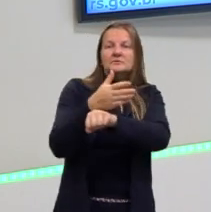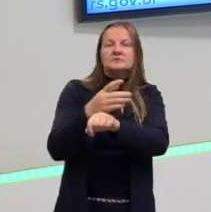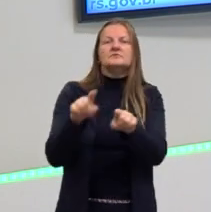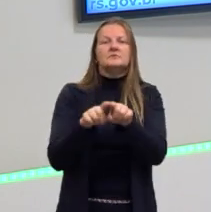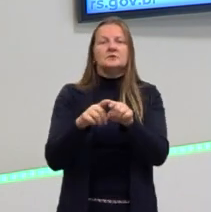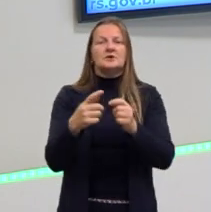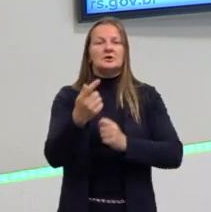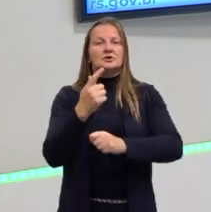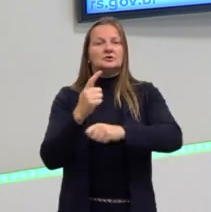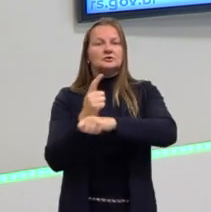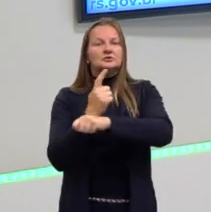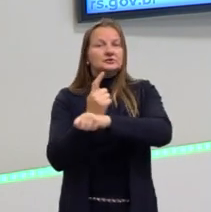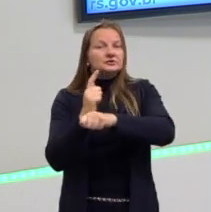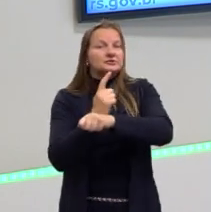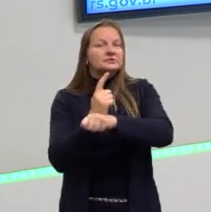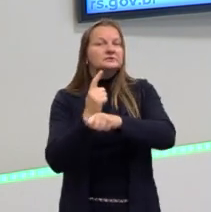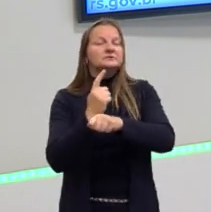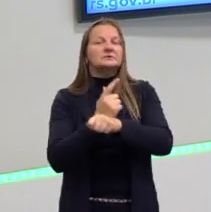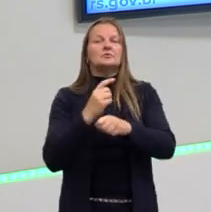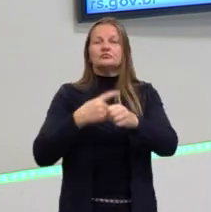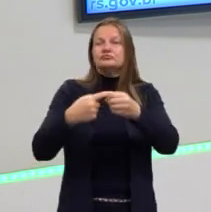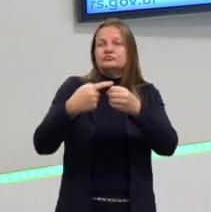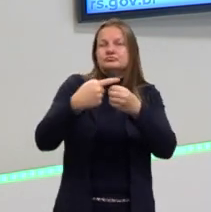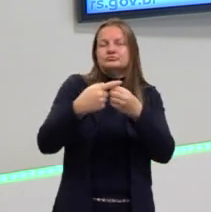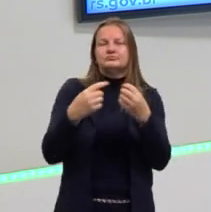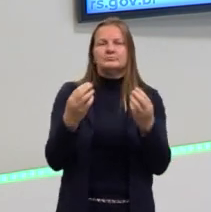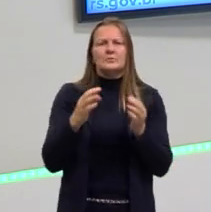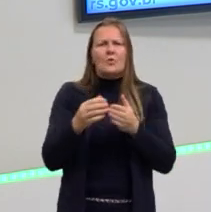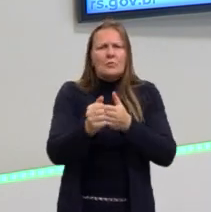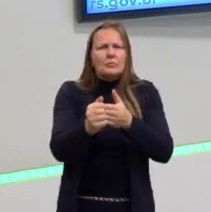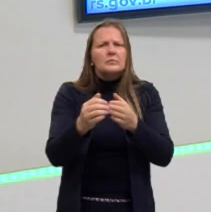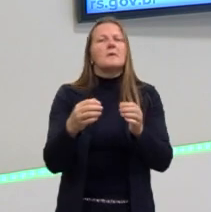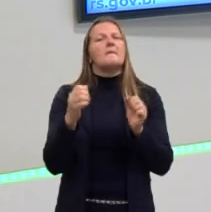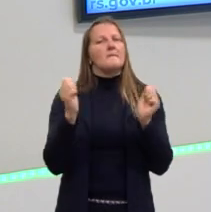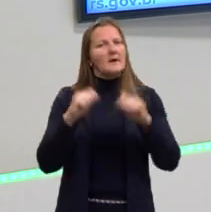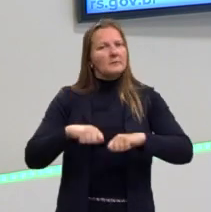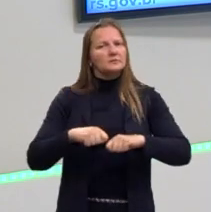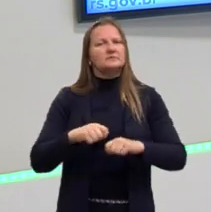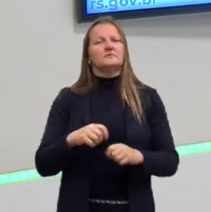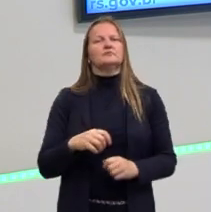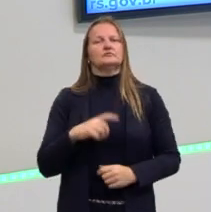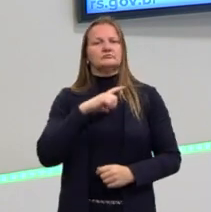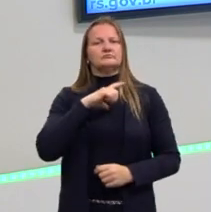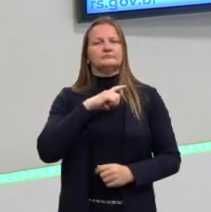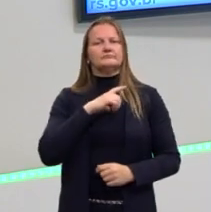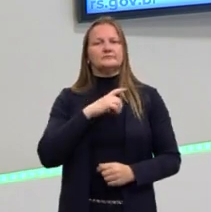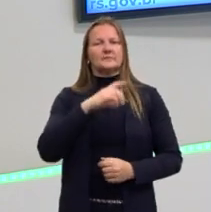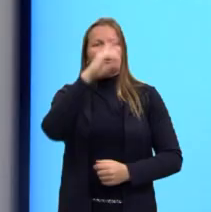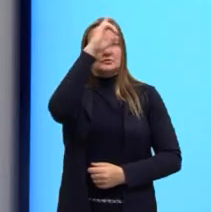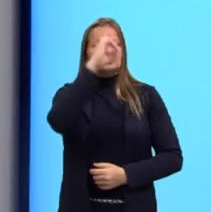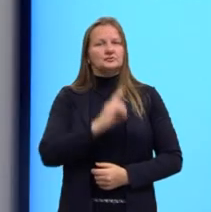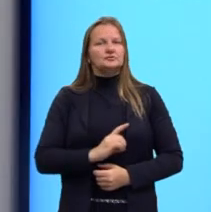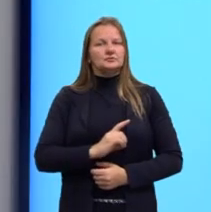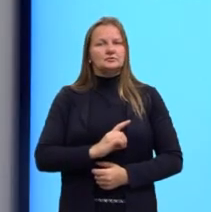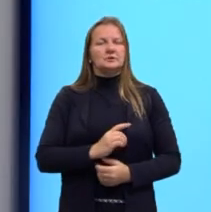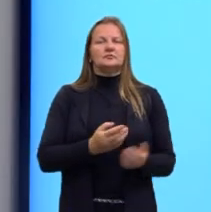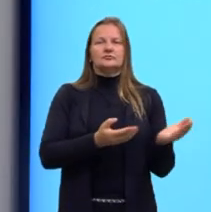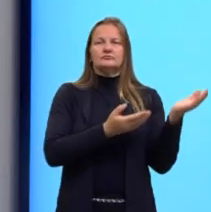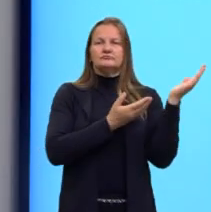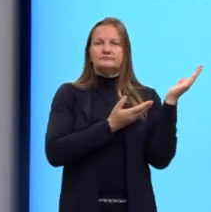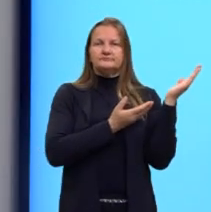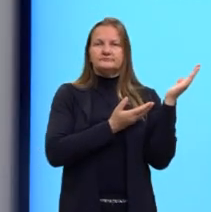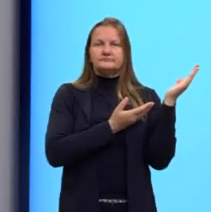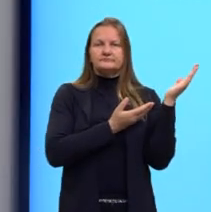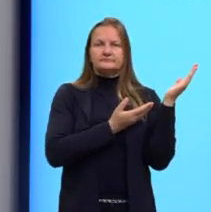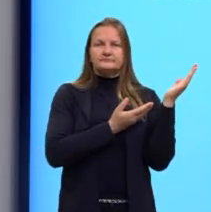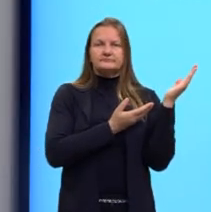nas gestões da cidade, do destino da cidade. Então, essa é a intenção e a proposição da